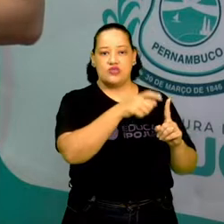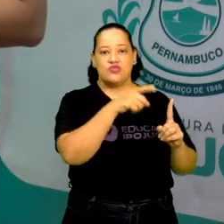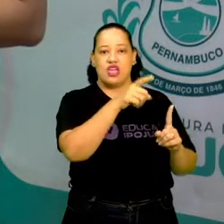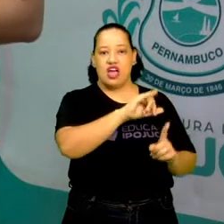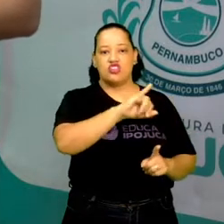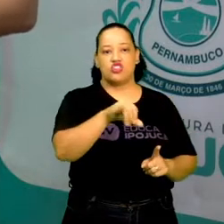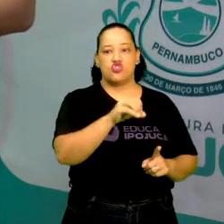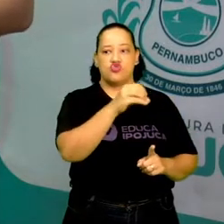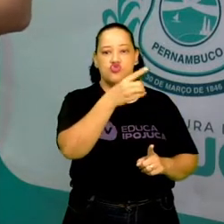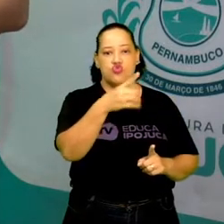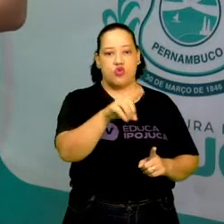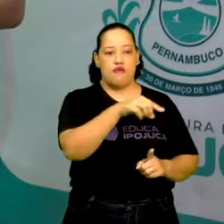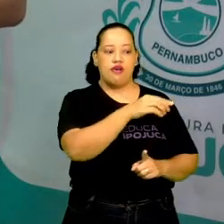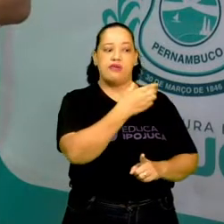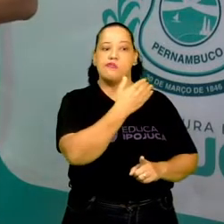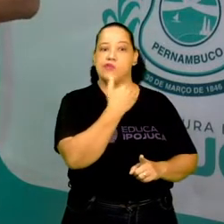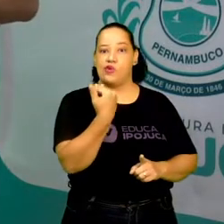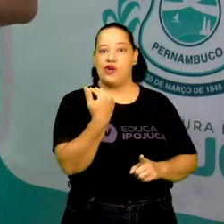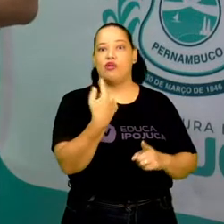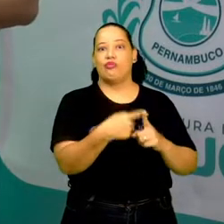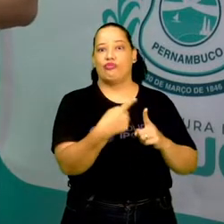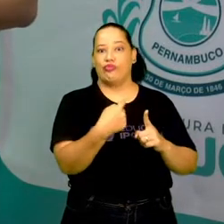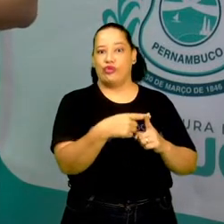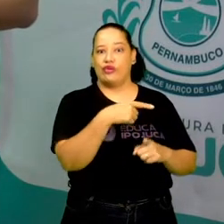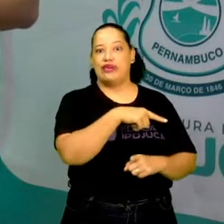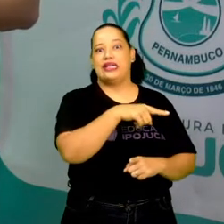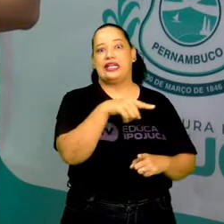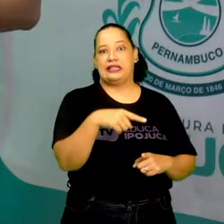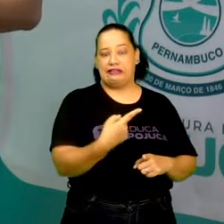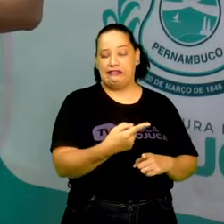das suas artes que fazia?